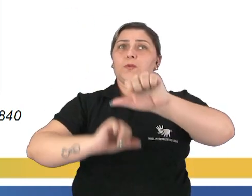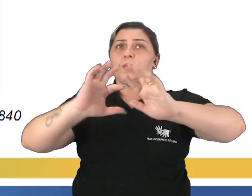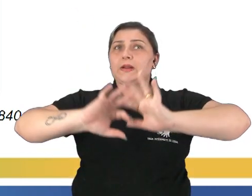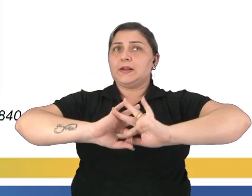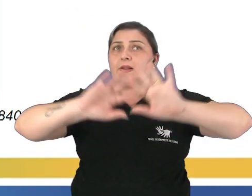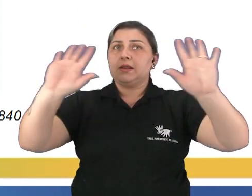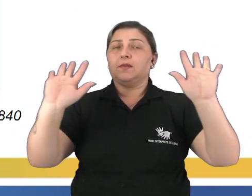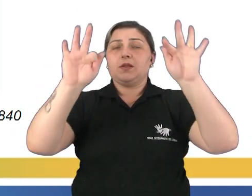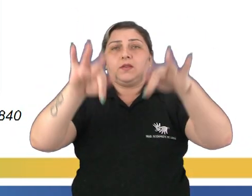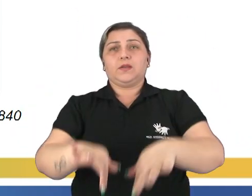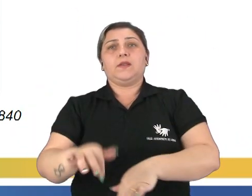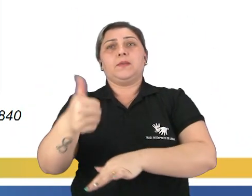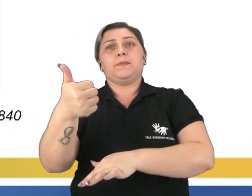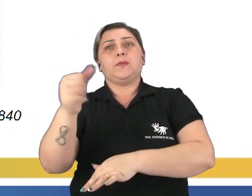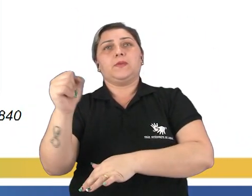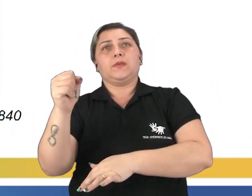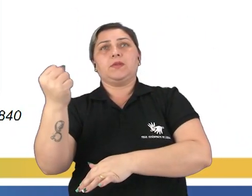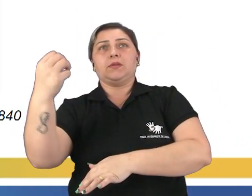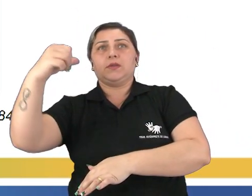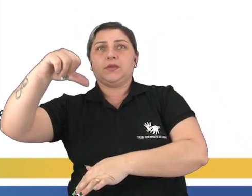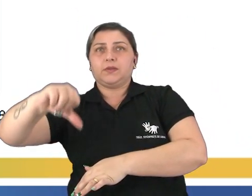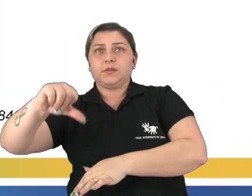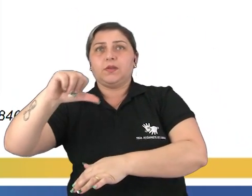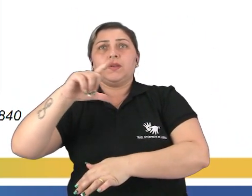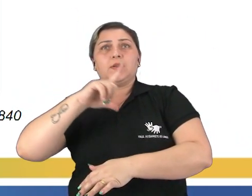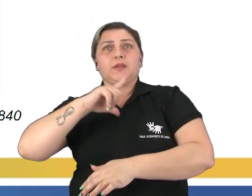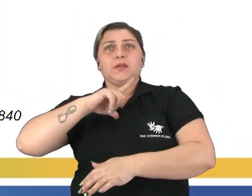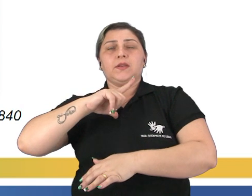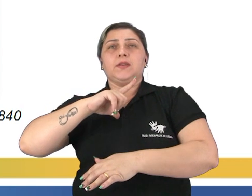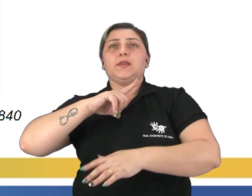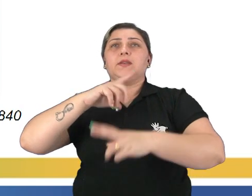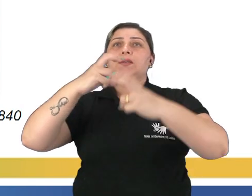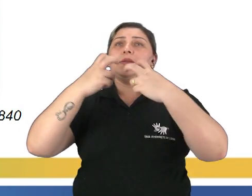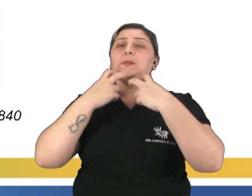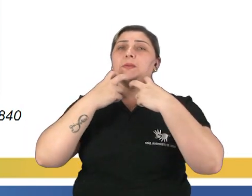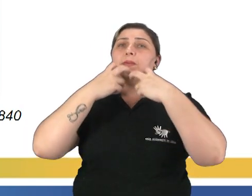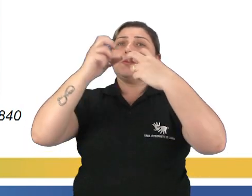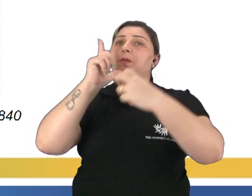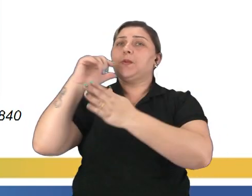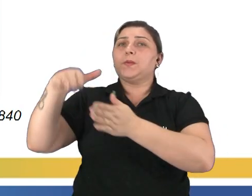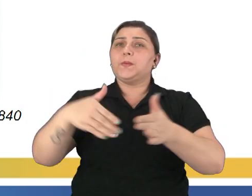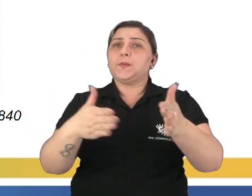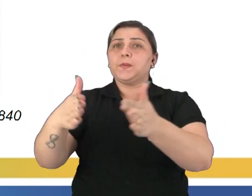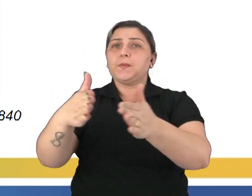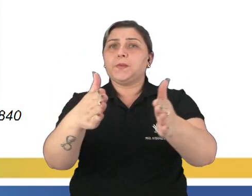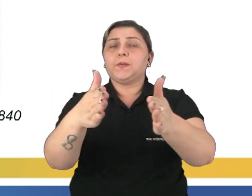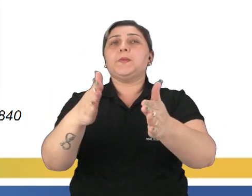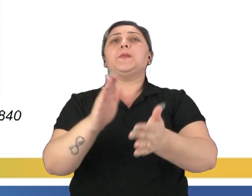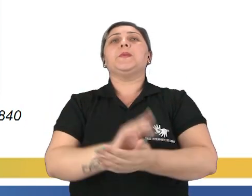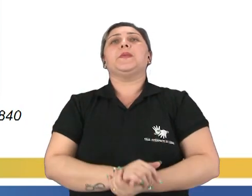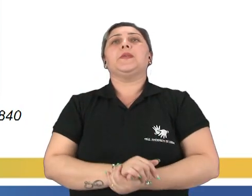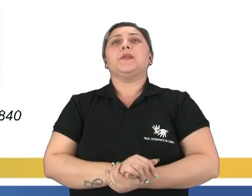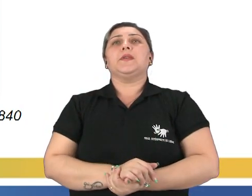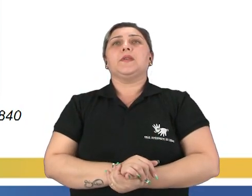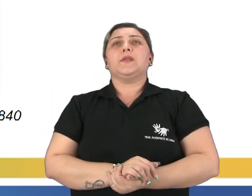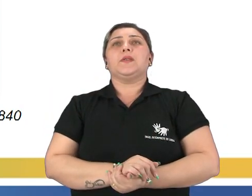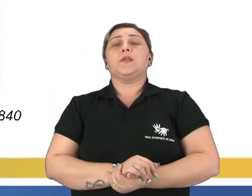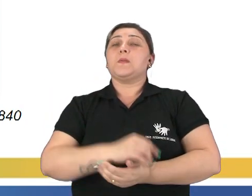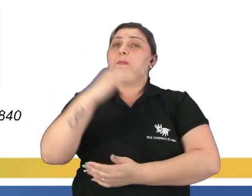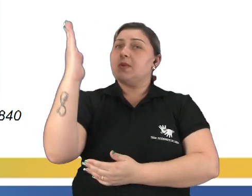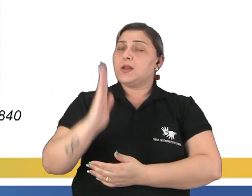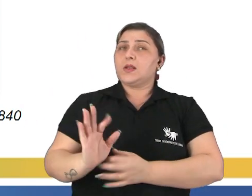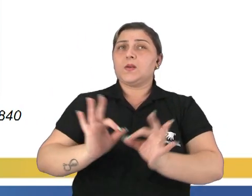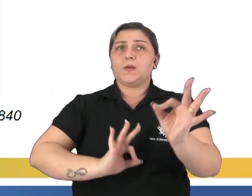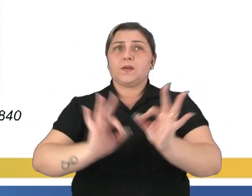independente, e finalizada em 1889, quando houve a Proclamação da República. Nesse período, o Brasil